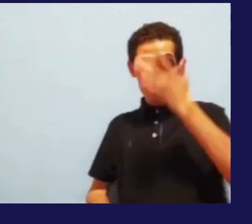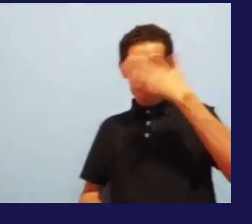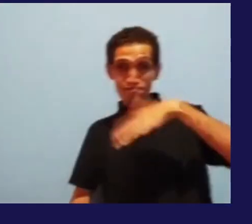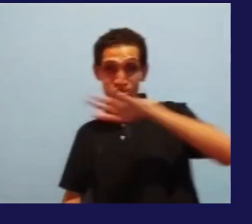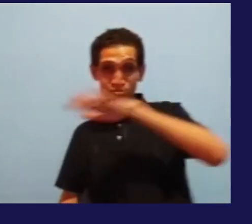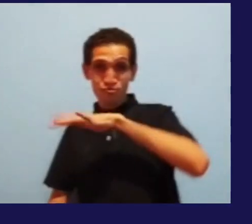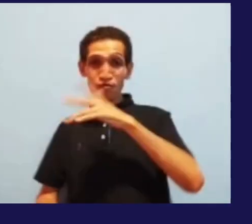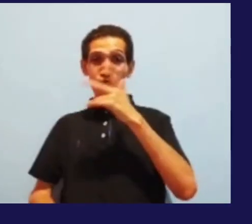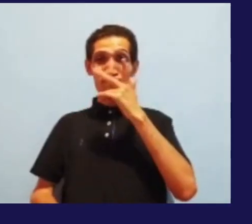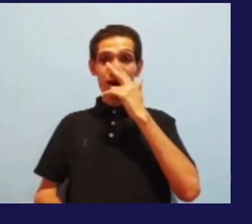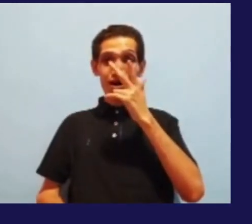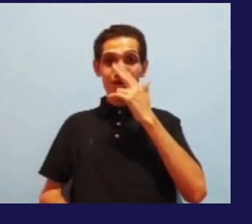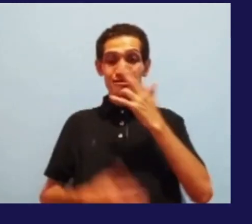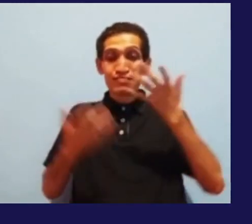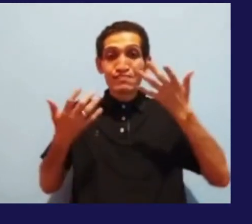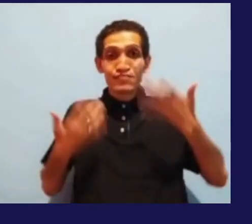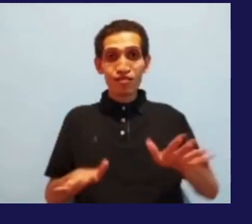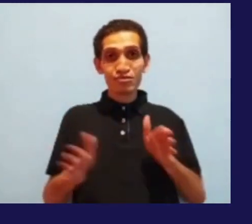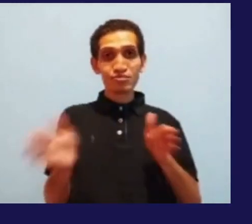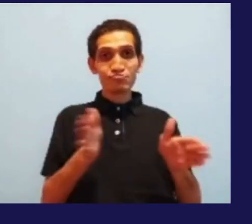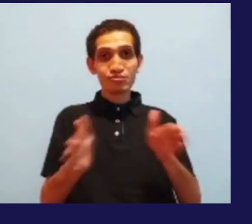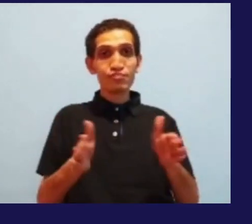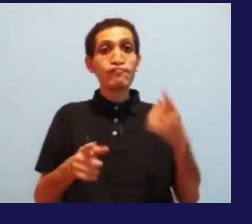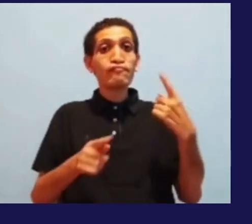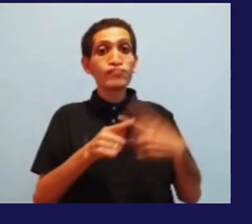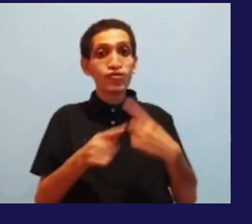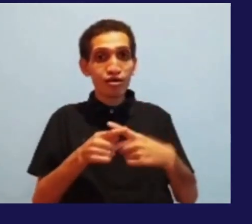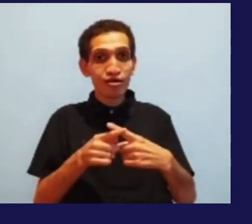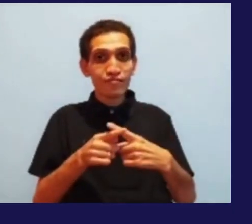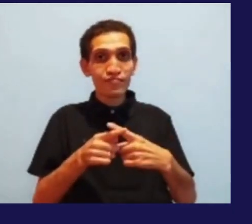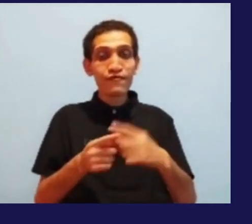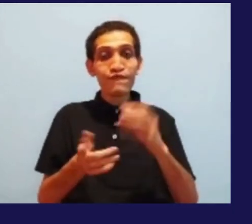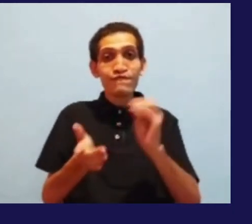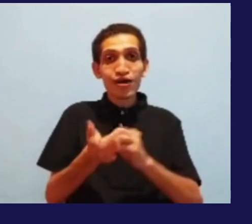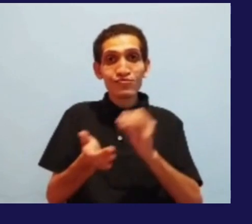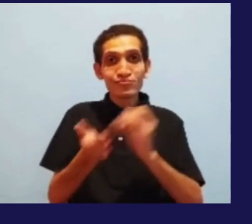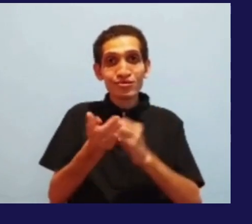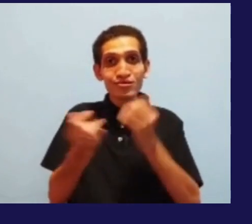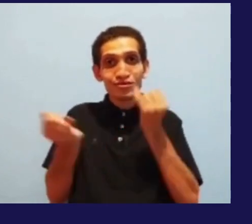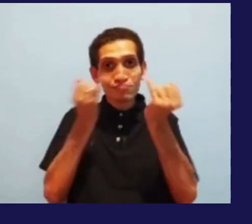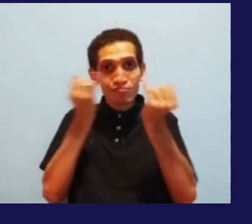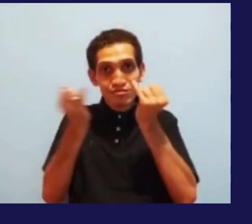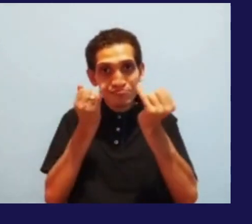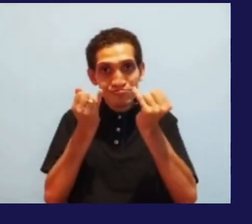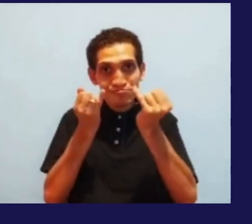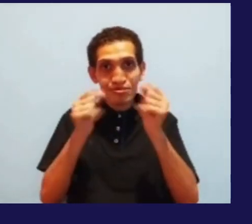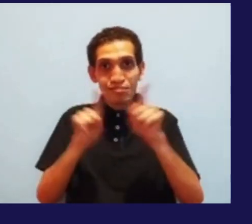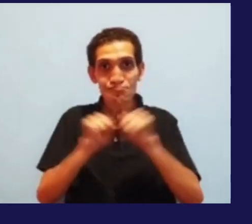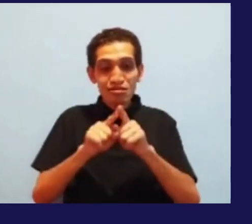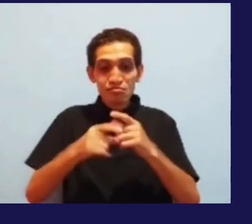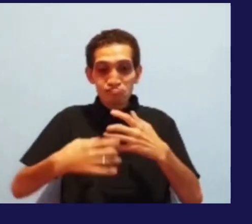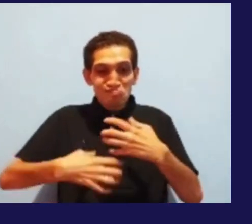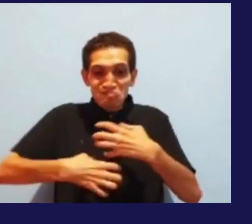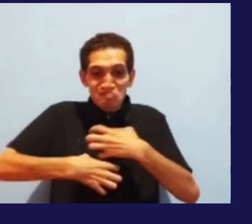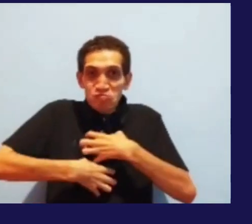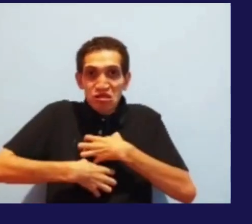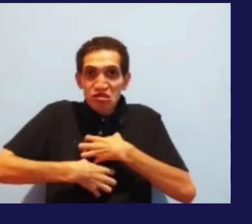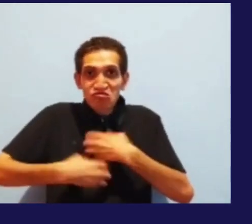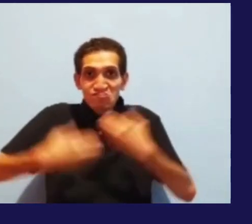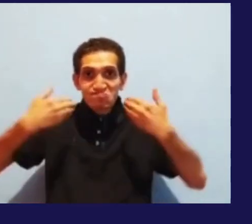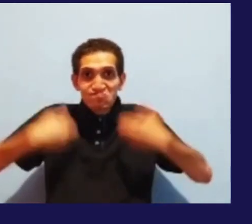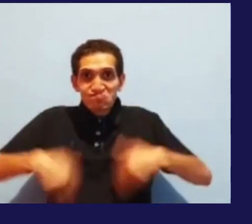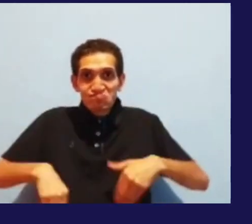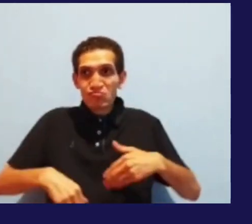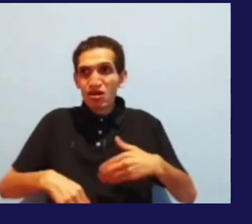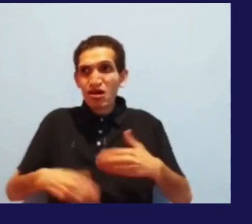acessibilidade? Muitas vezes é porque não está ainda aberta, ela não viu necessidade de fazer aquilo. Não porque a